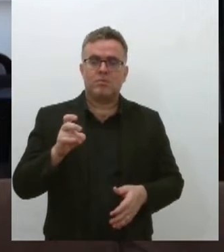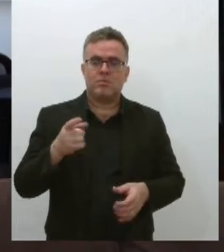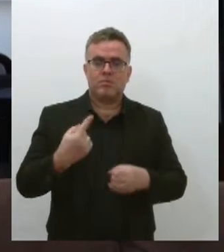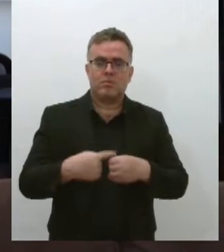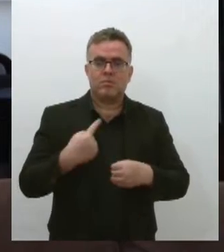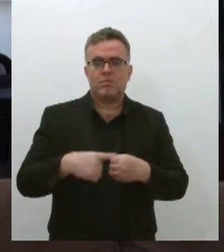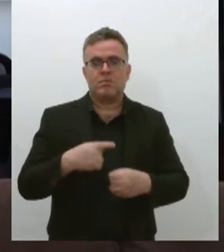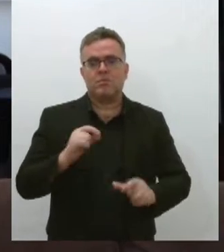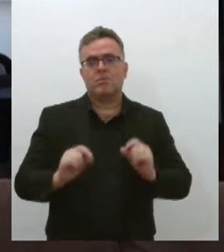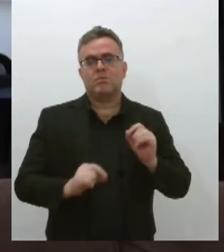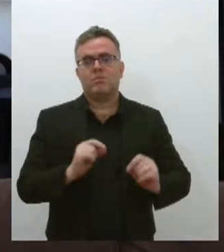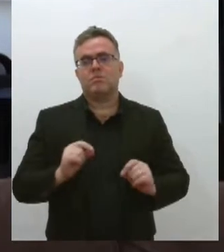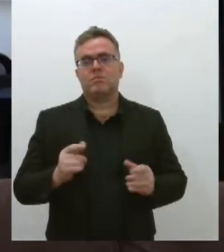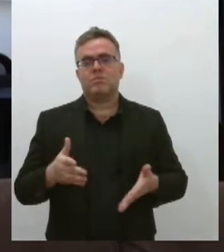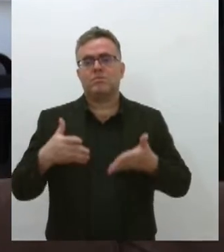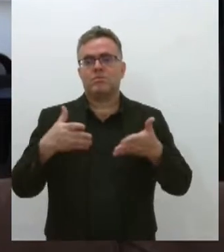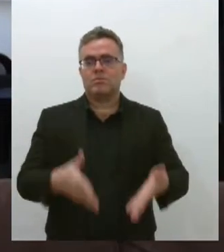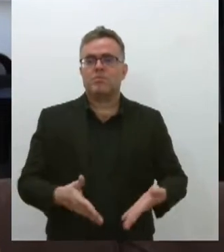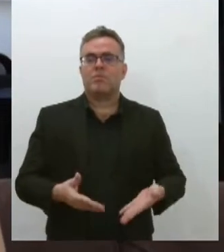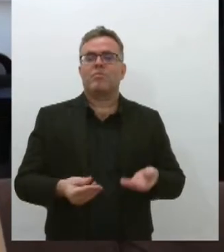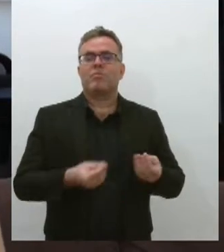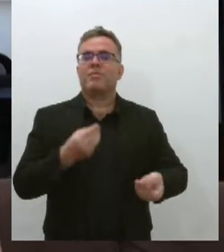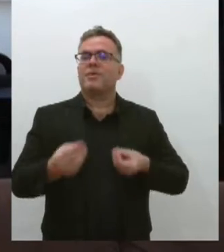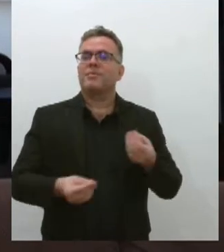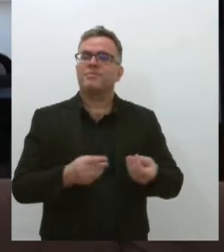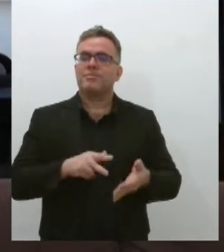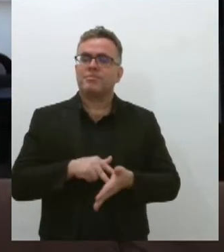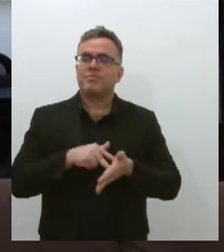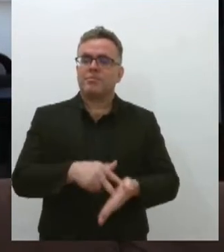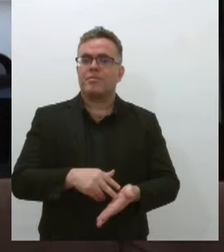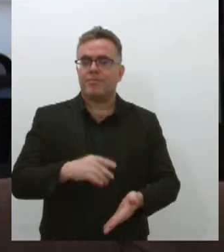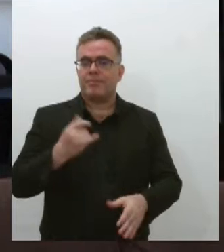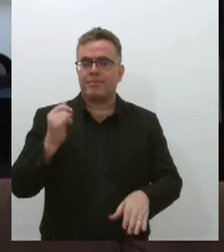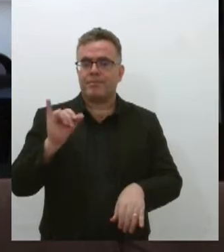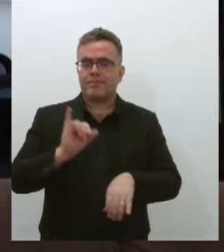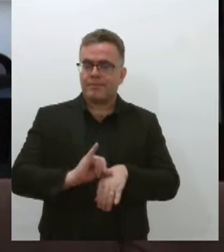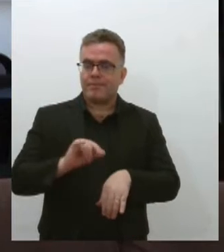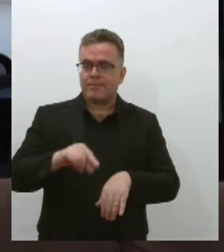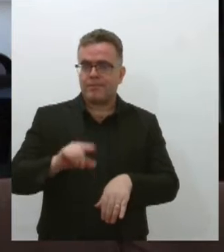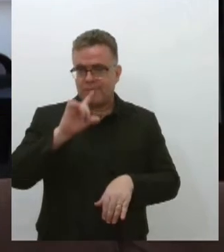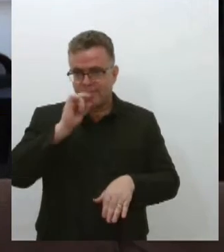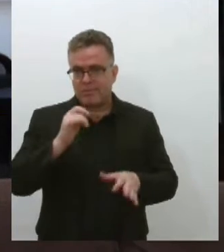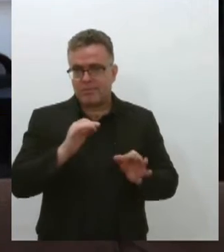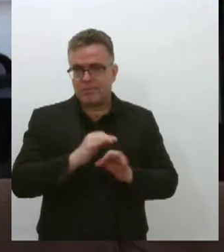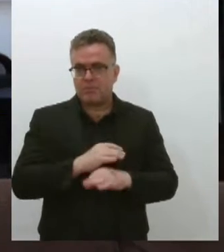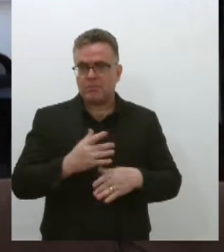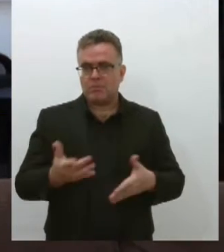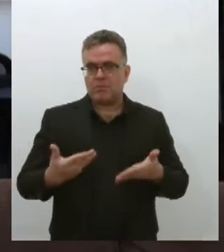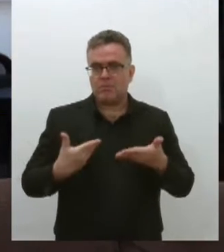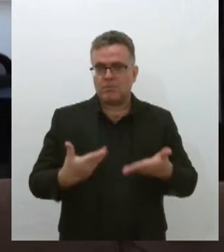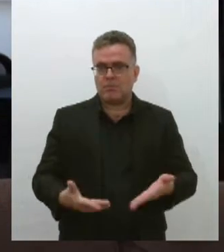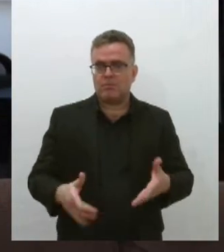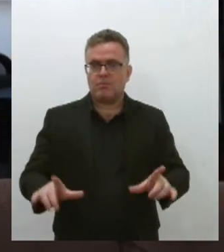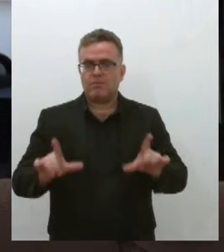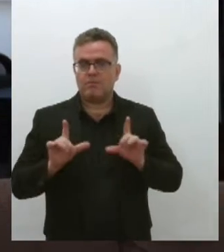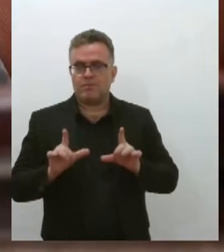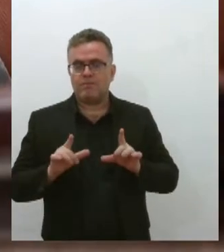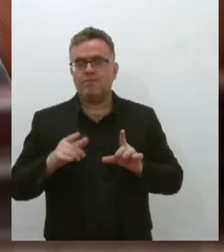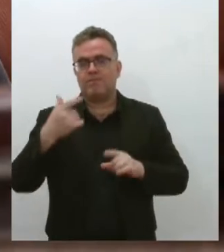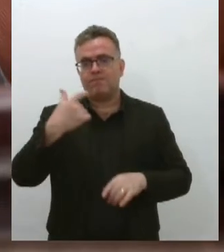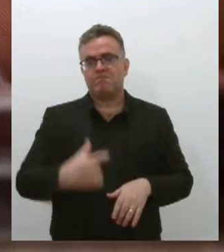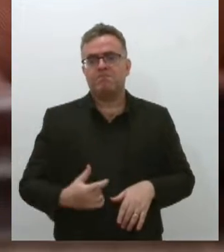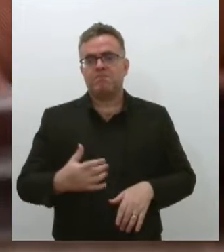justamente, no ressentimento, quando eu venho me firmar na capital, do ano passado para cá, receber essa homenagem, esse título é bastante gratificante.